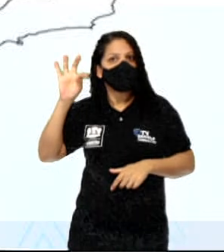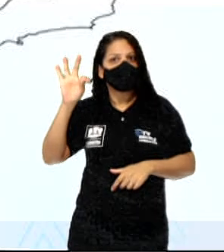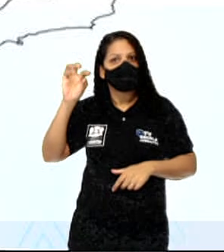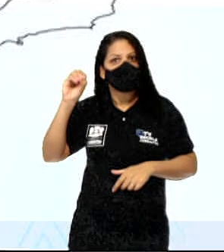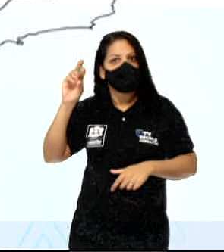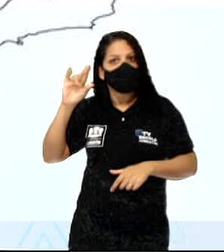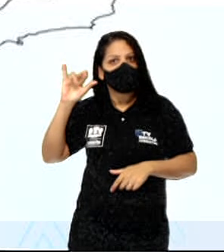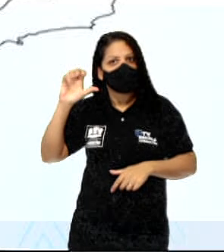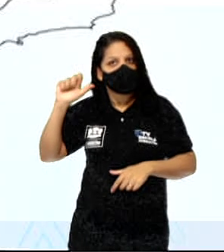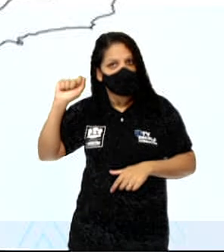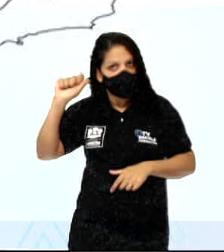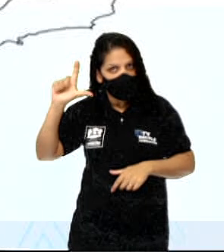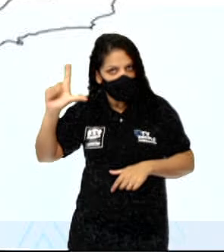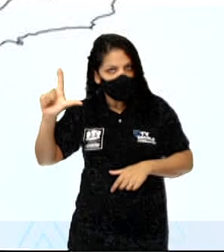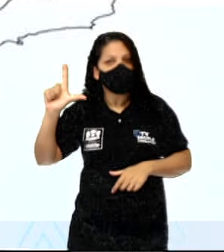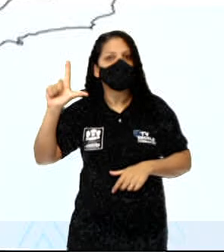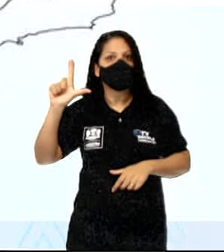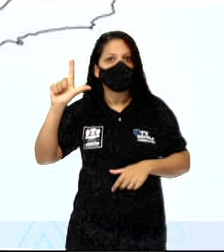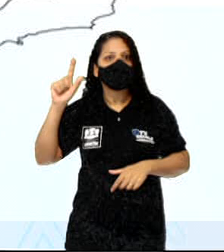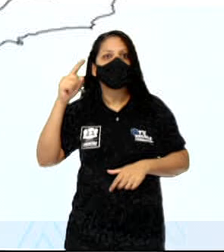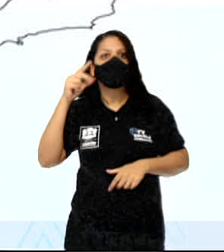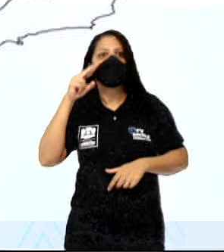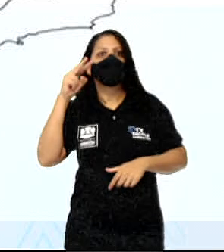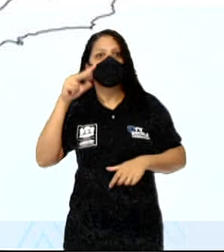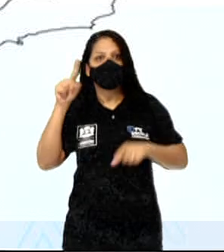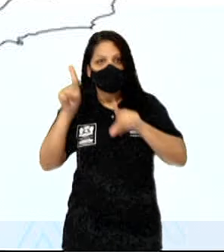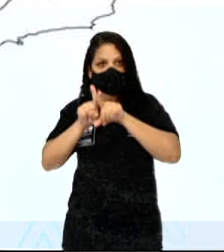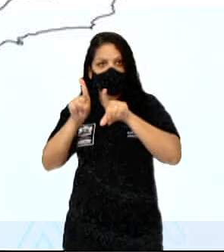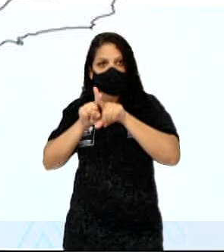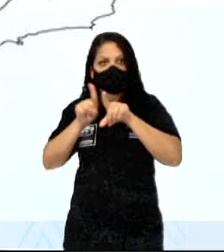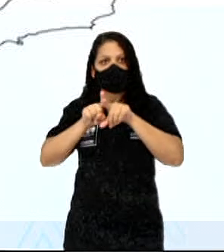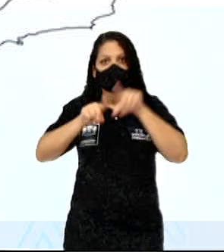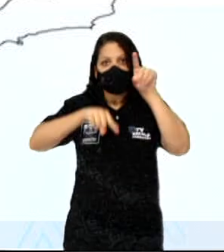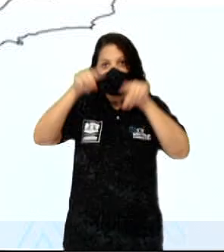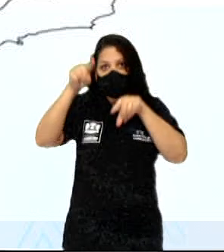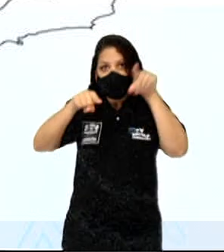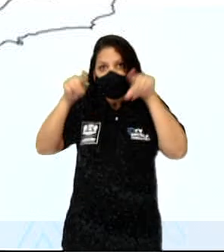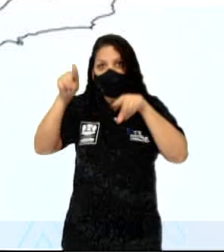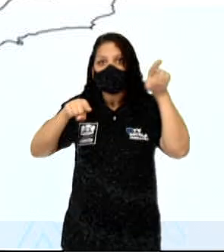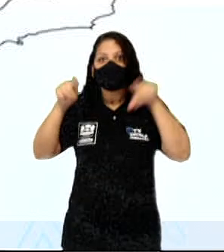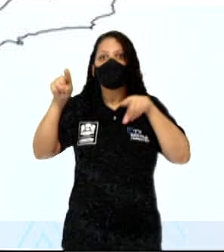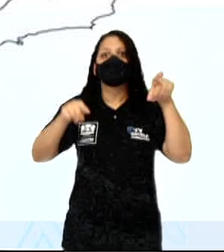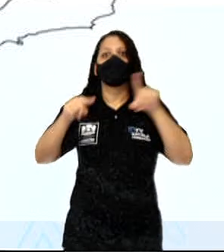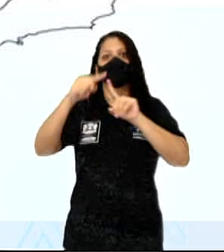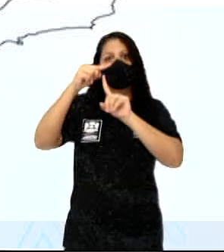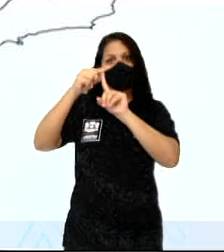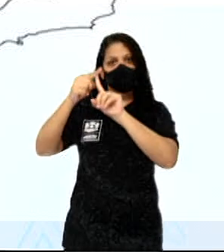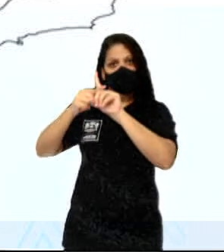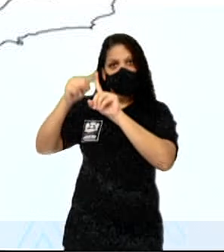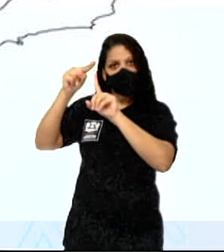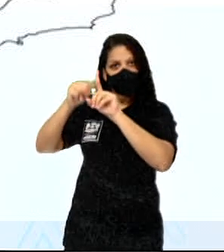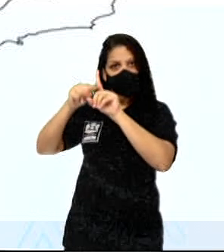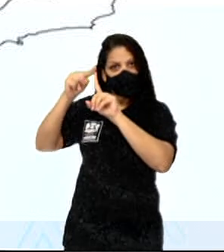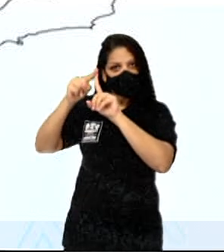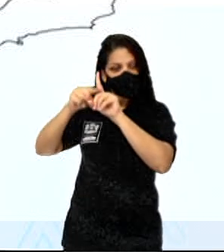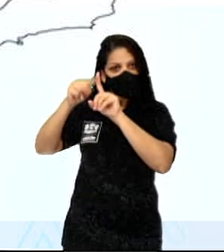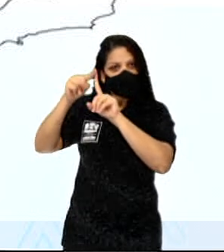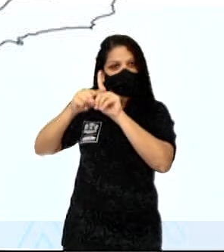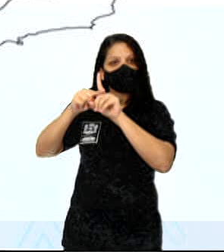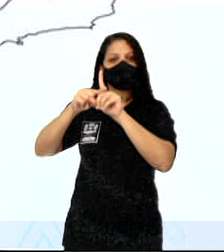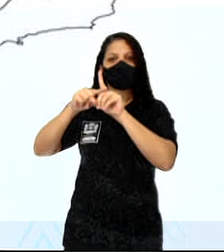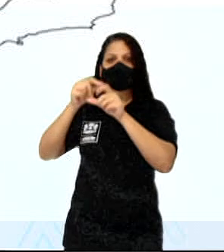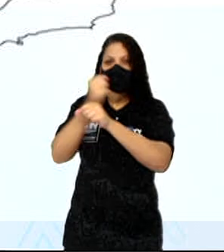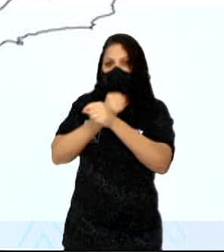ela aponta aí a variação de temperatura. E você percebe que quase ao longo do ano inteiro